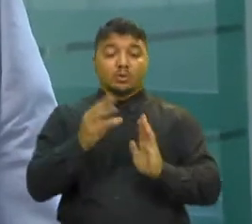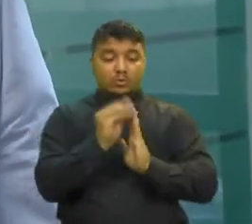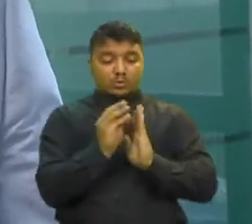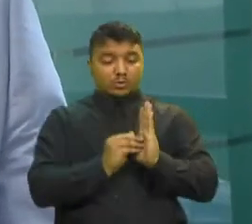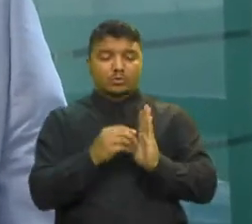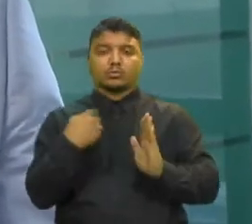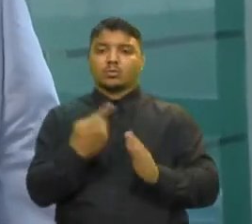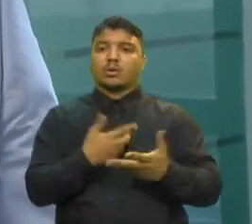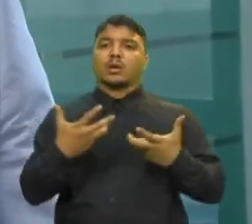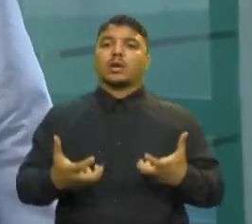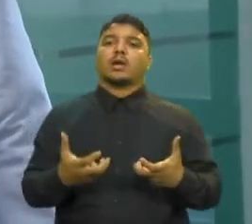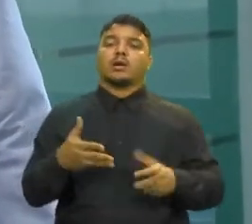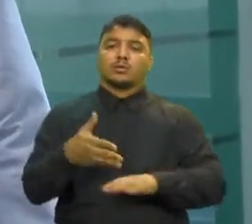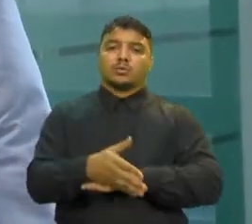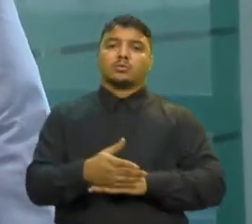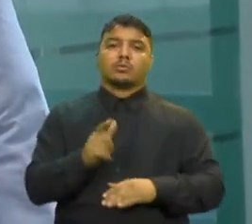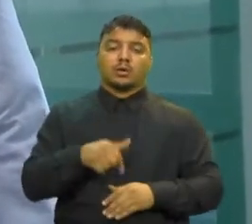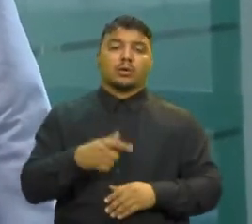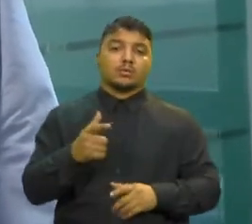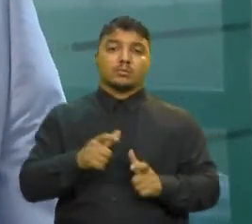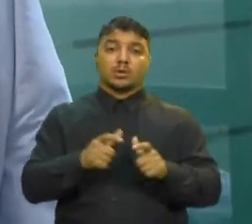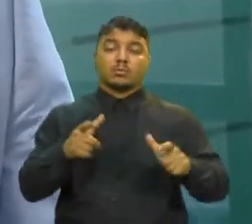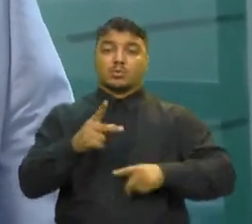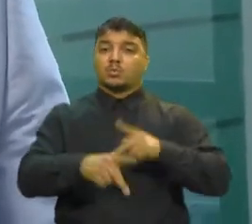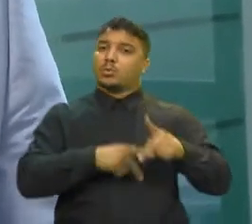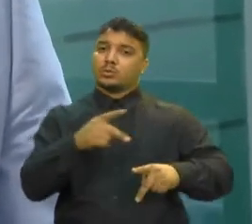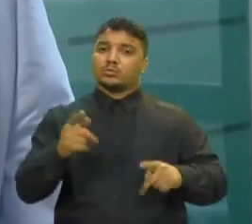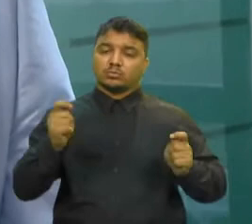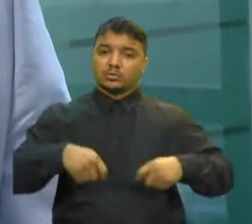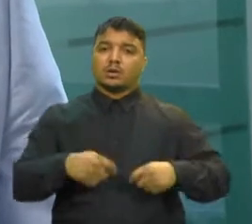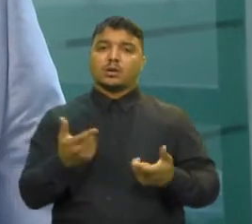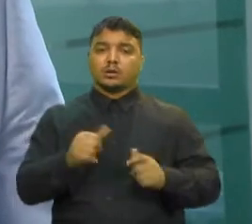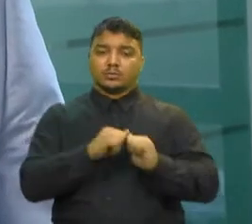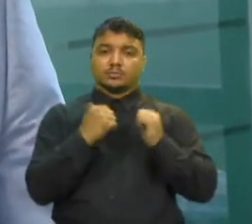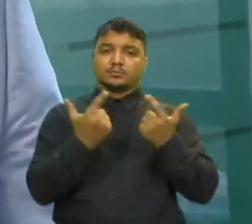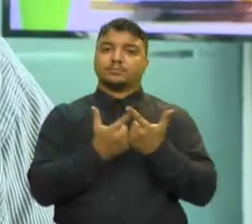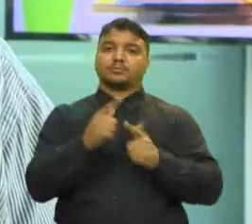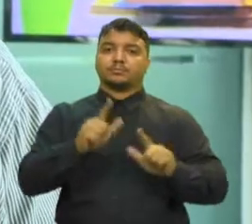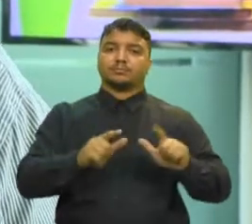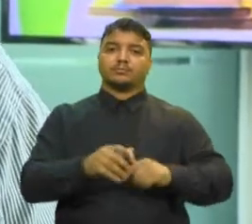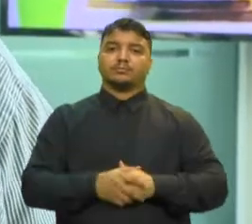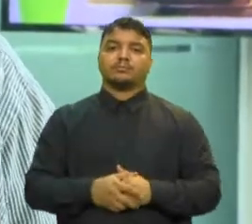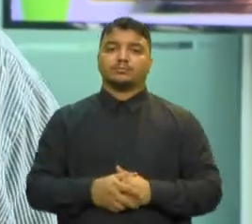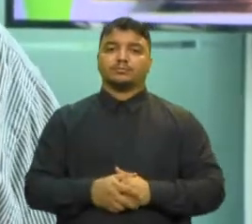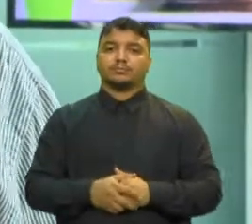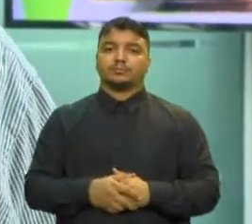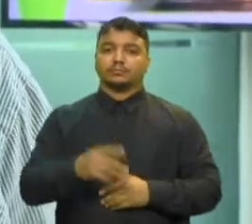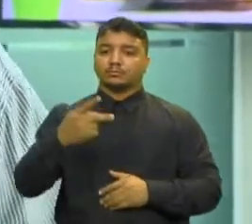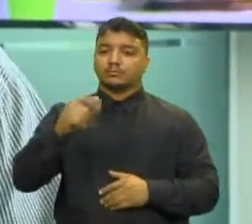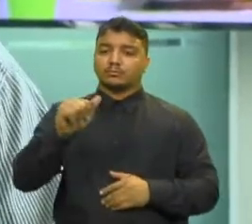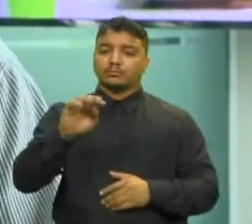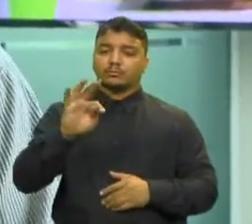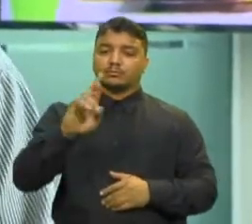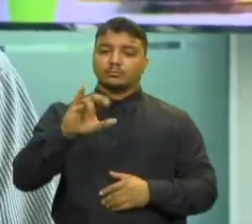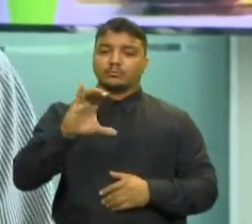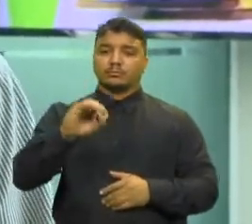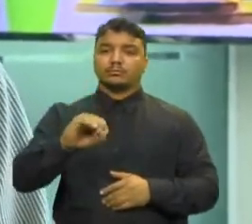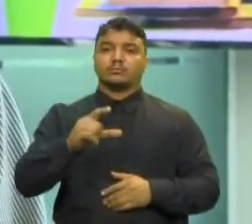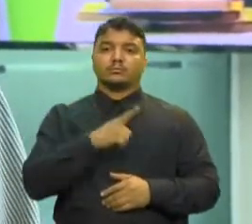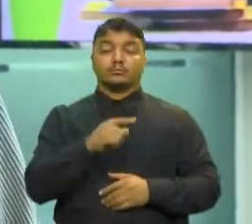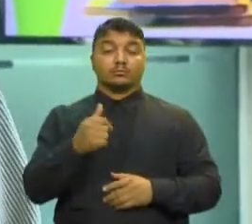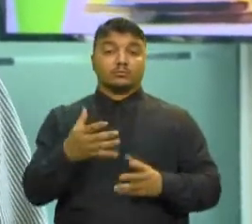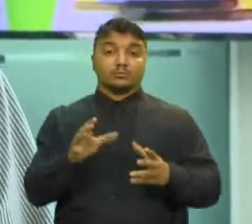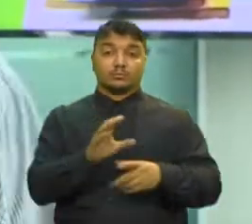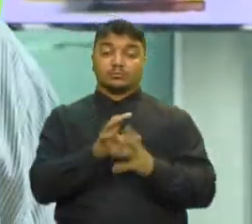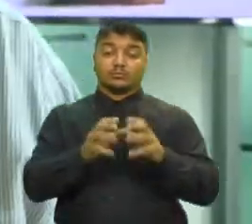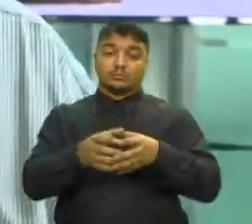nós queremos trazer para o grande público, a grande audiência que a TV Assembleia possui Patrício Vergara é colaborador do Observatório